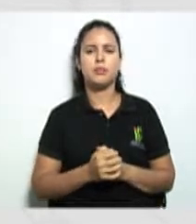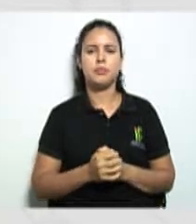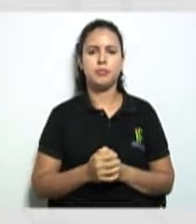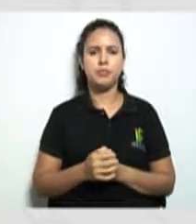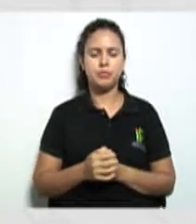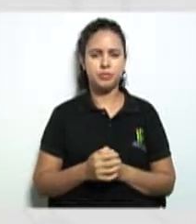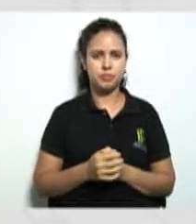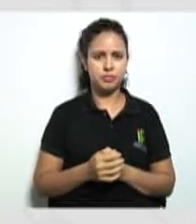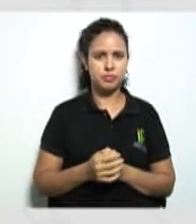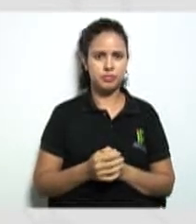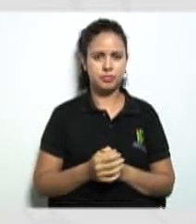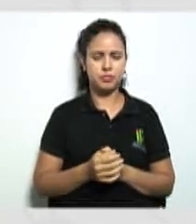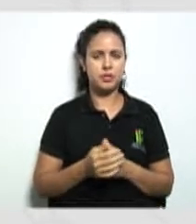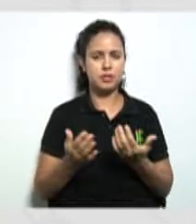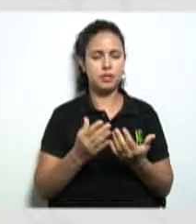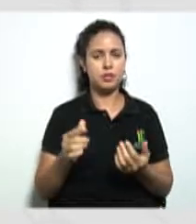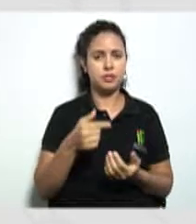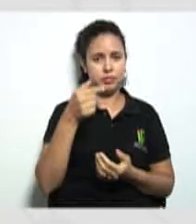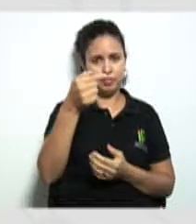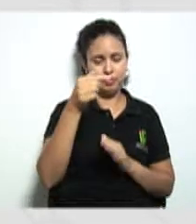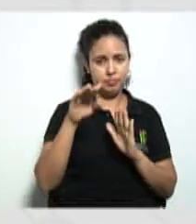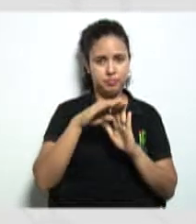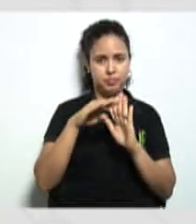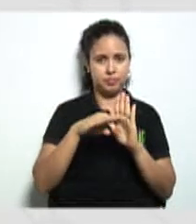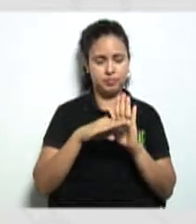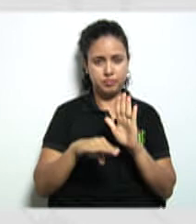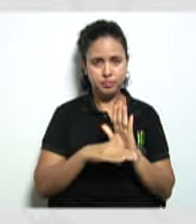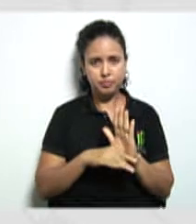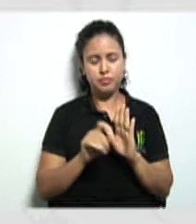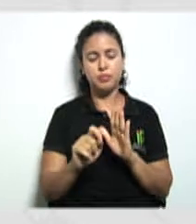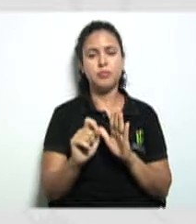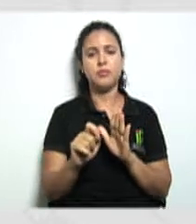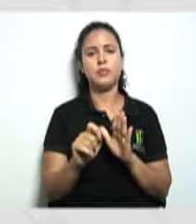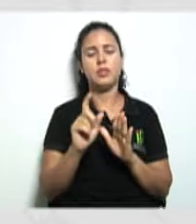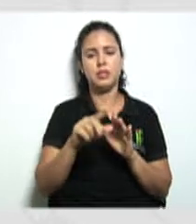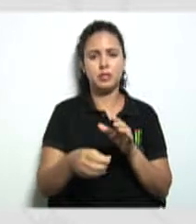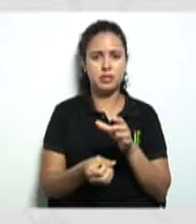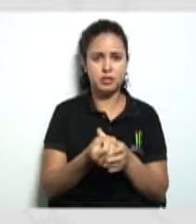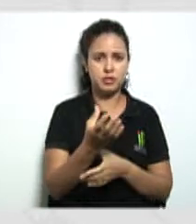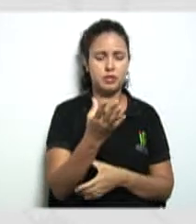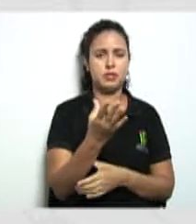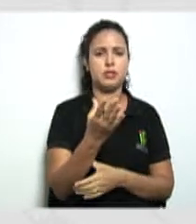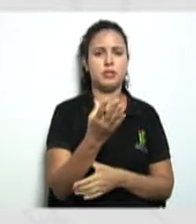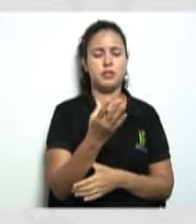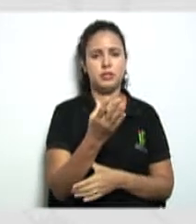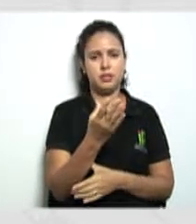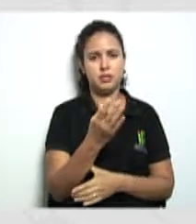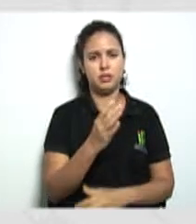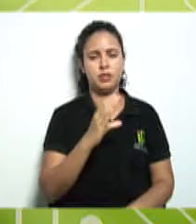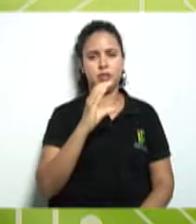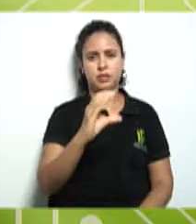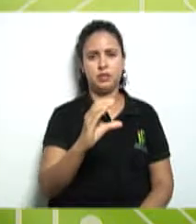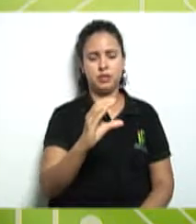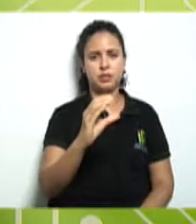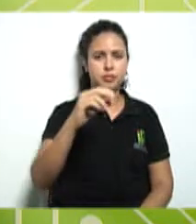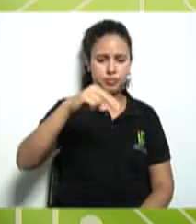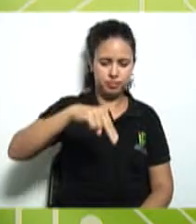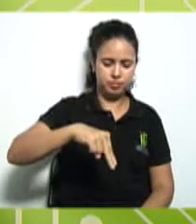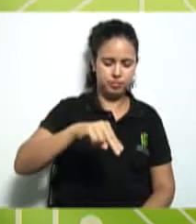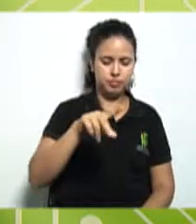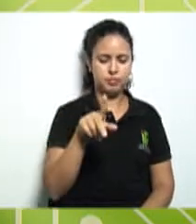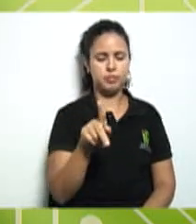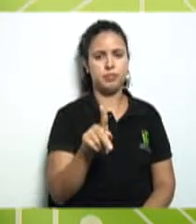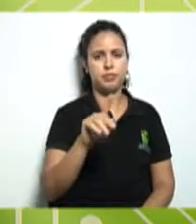aqui agora no sétimo passo esse sétimo passo já é o que a criação do CNPJ então